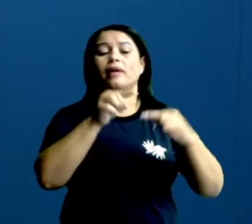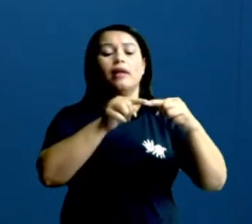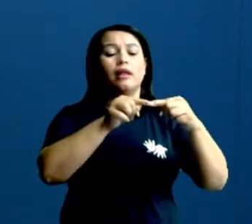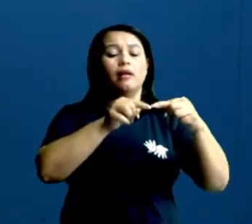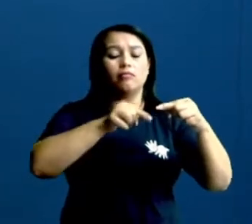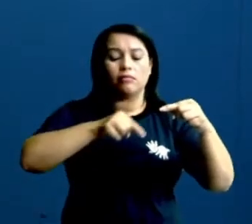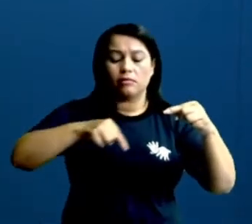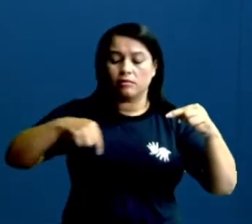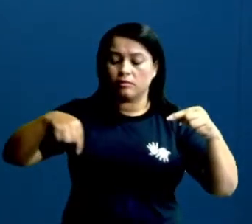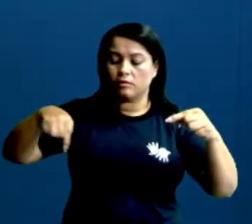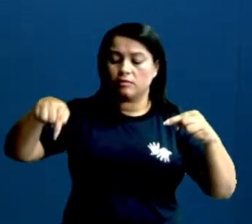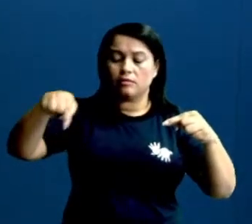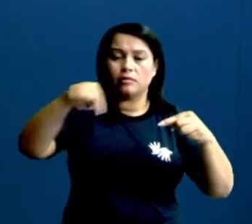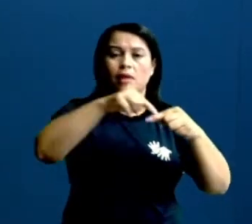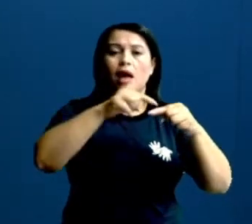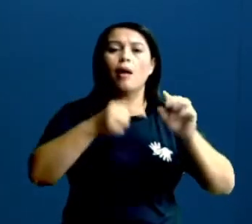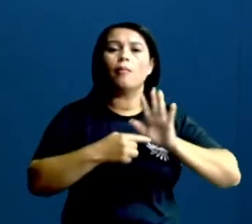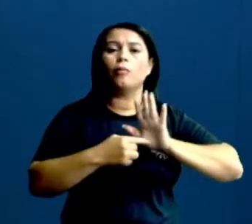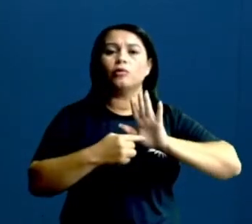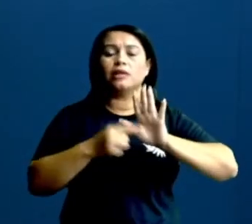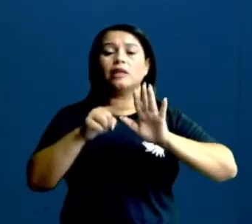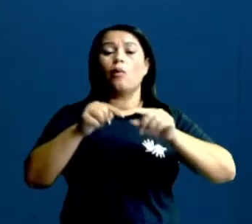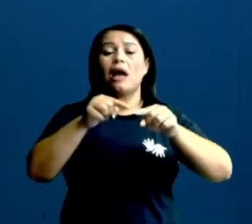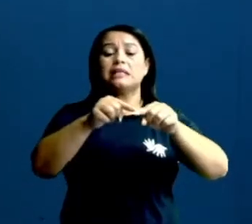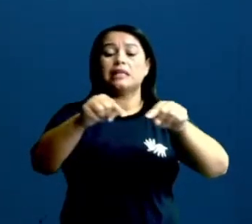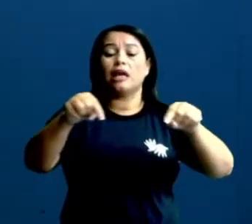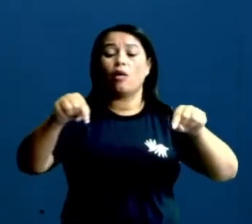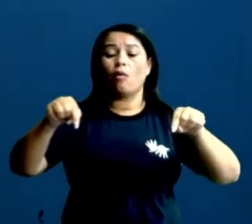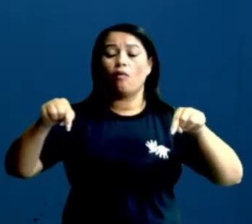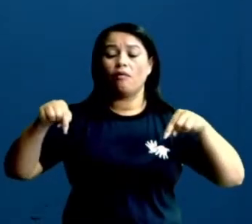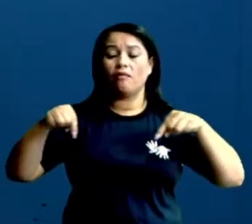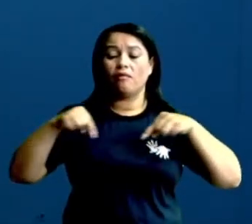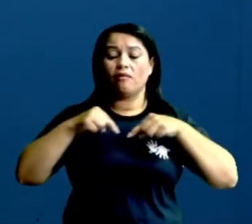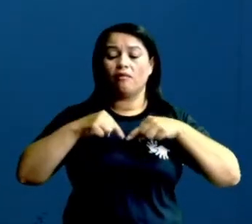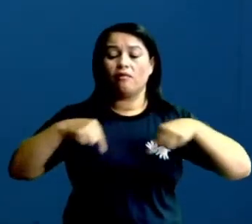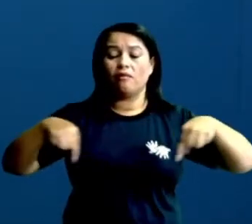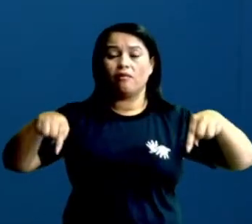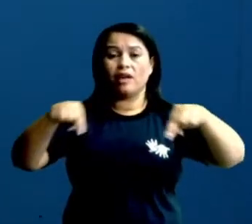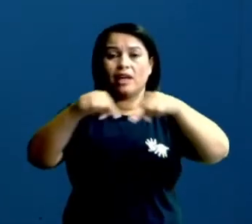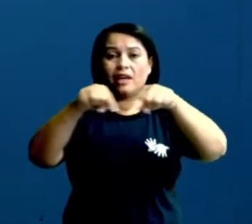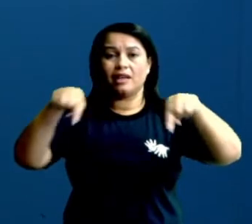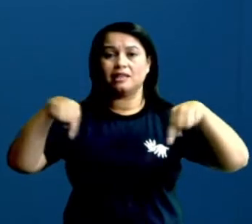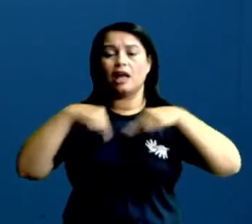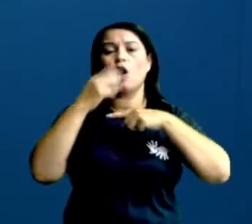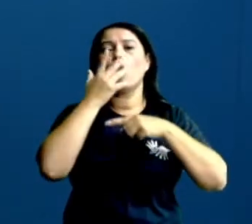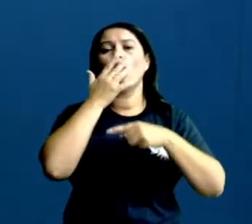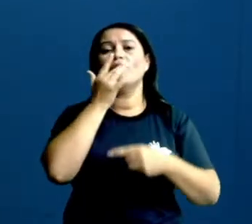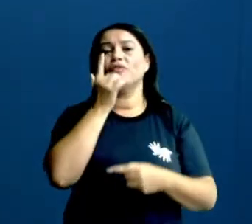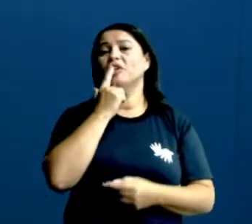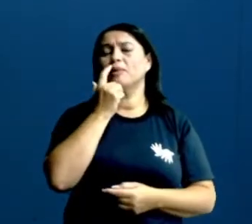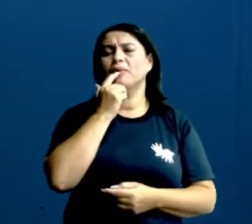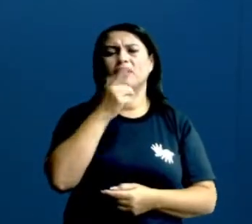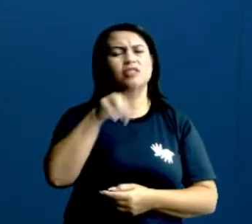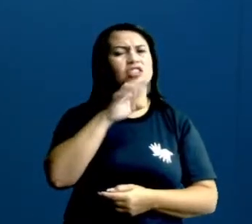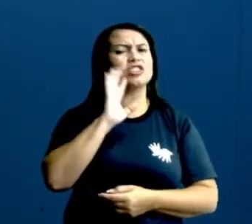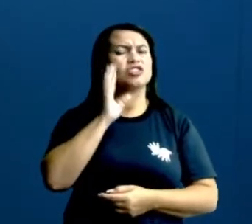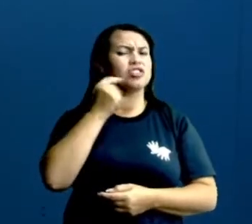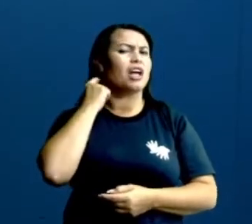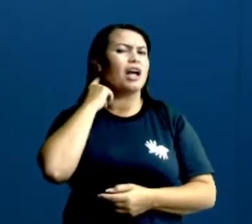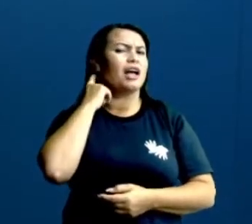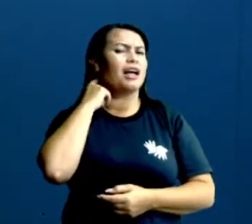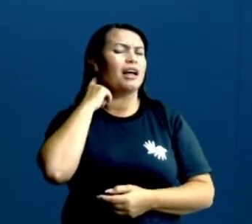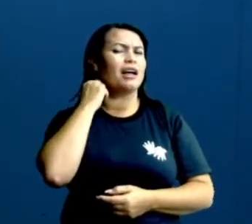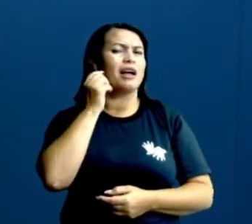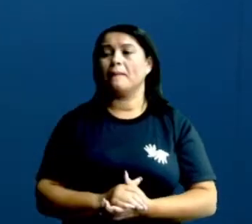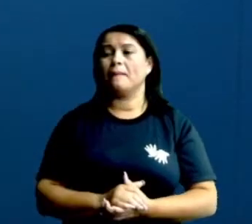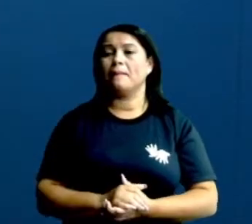destacando bem pra vocês. Então, a circunferência é o que? Essa linha vermelha. Eu não sei se já aconteceu com alguém